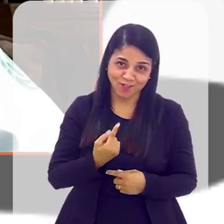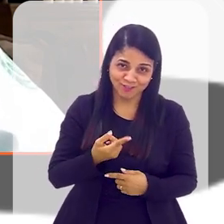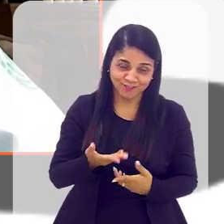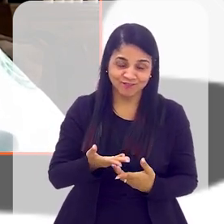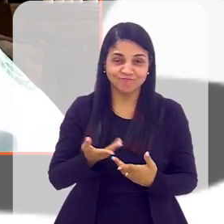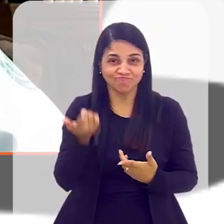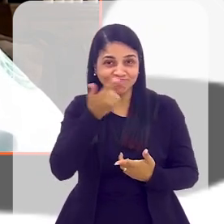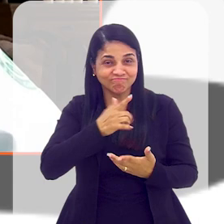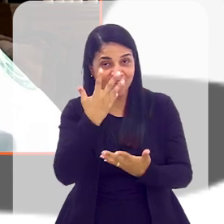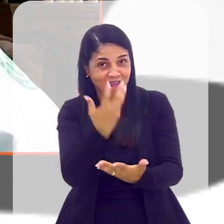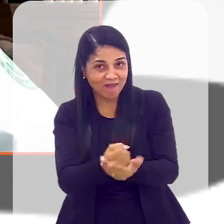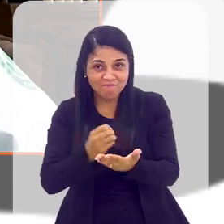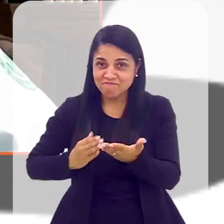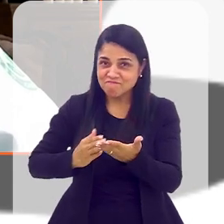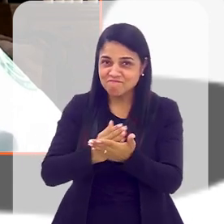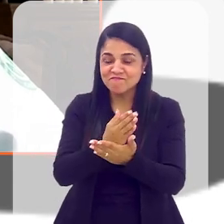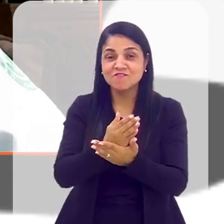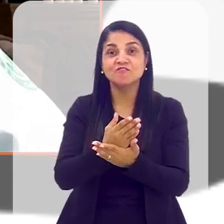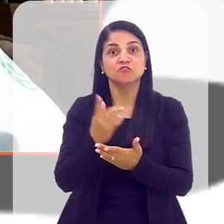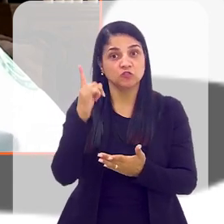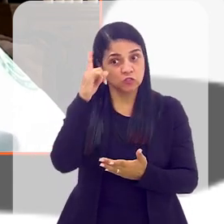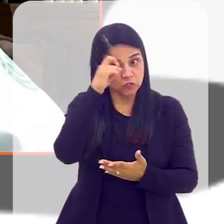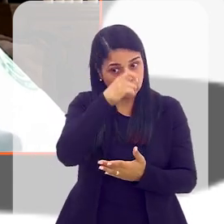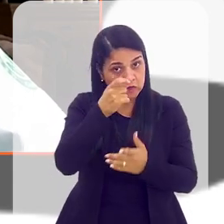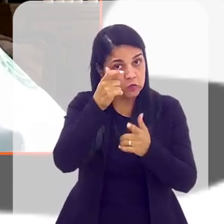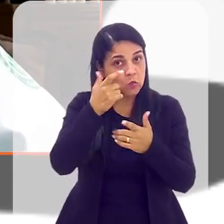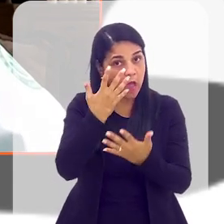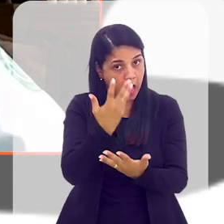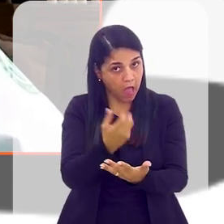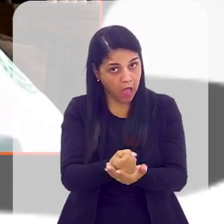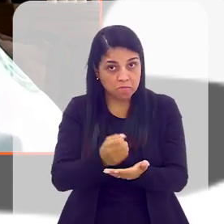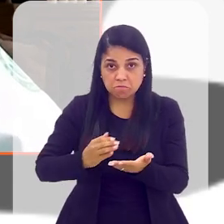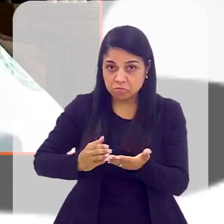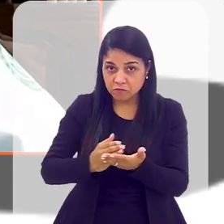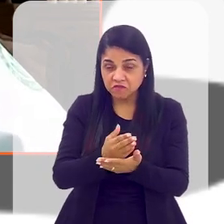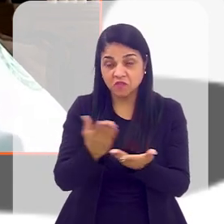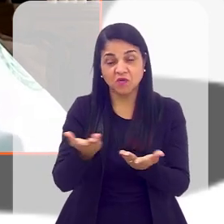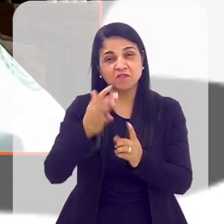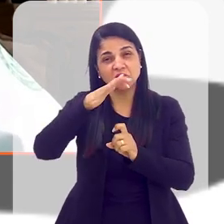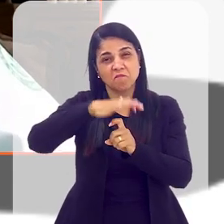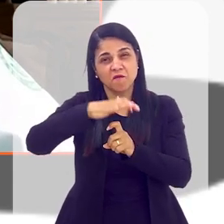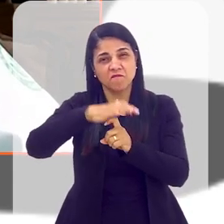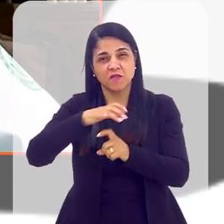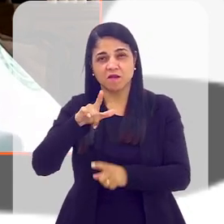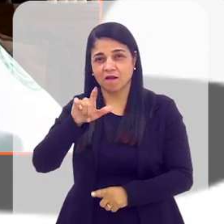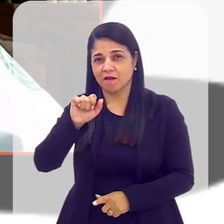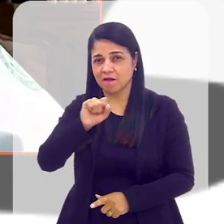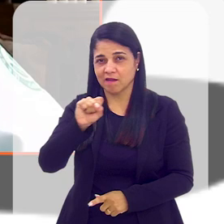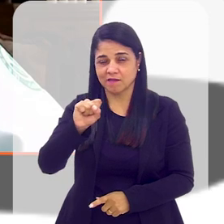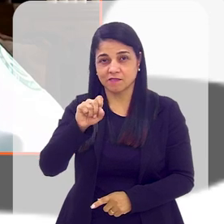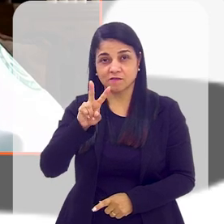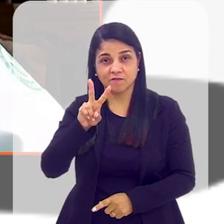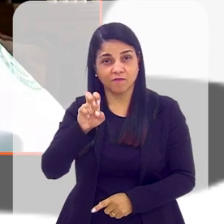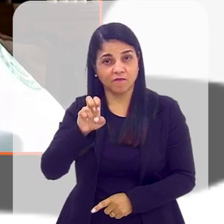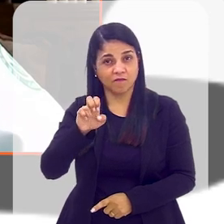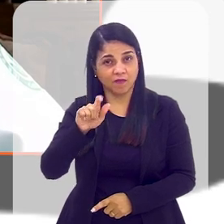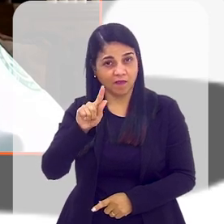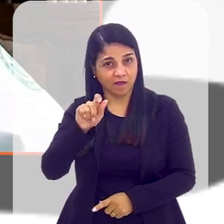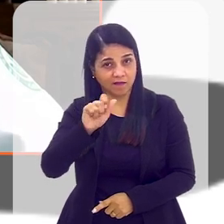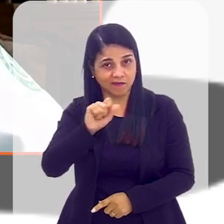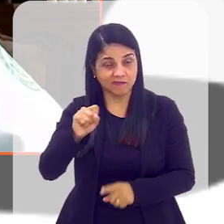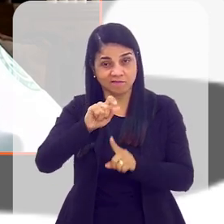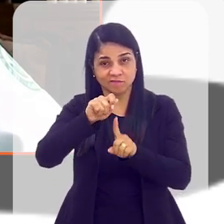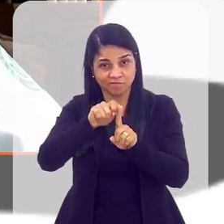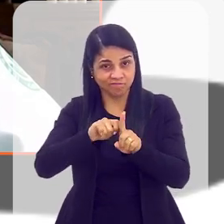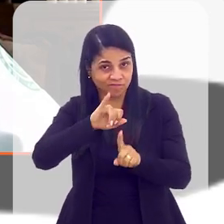nosso sistema, uma update count, que é um dos lugares mais difíceis de aprovar. Inclusive, nós tivemos uma feira agora em Las Vegas, em janeiro, e